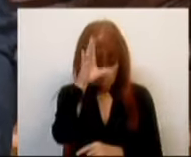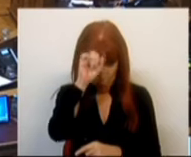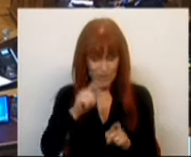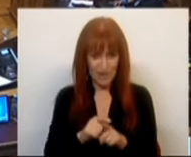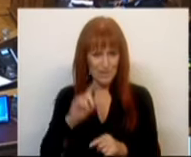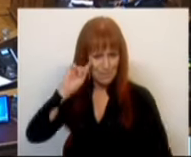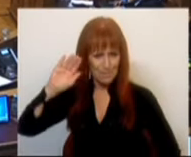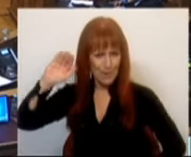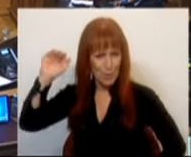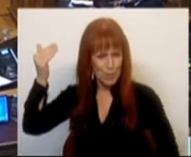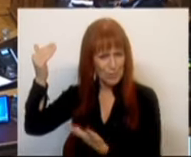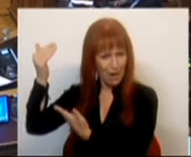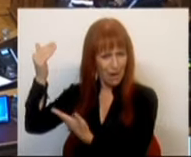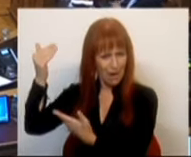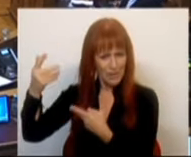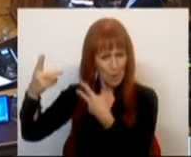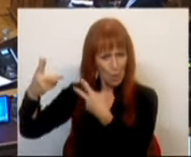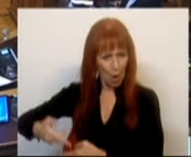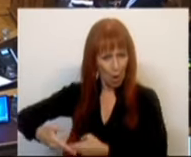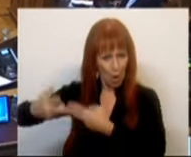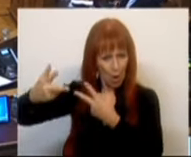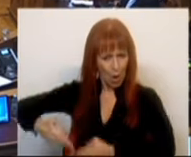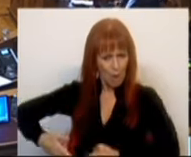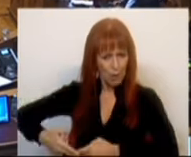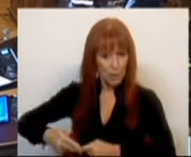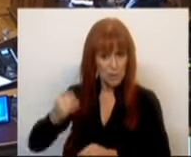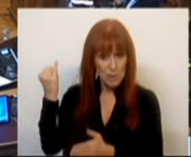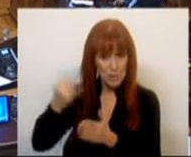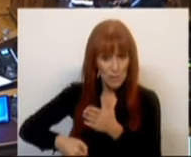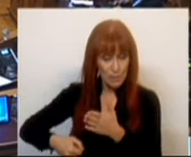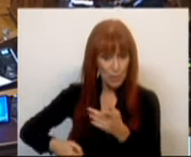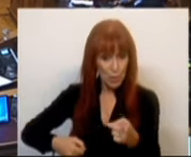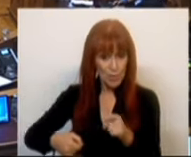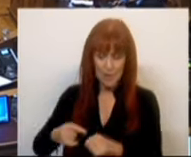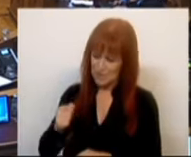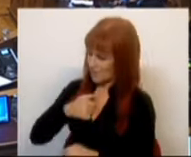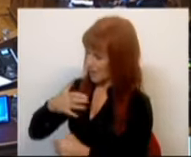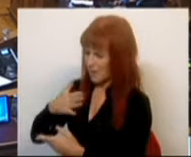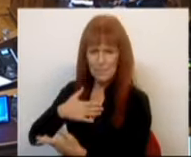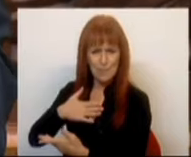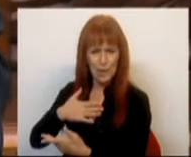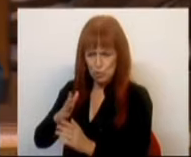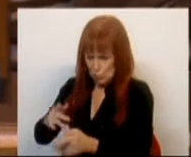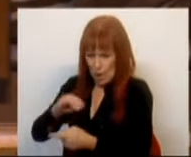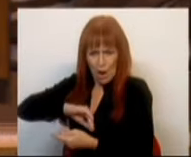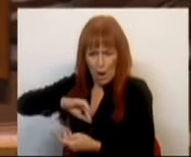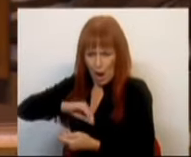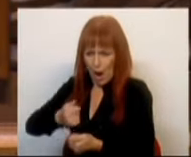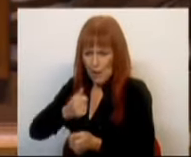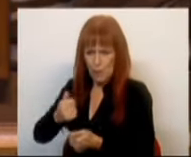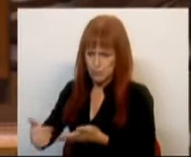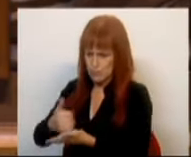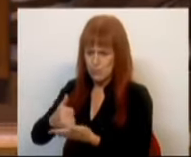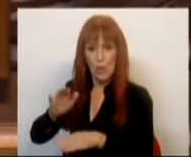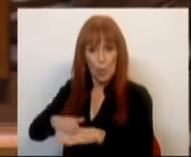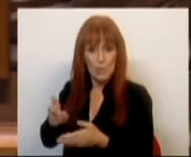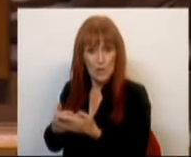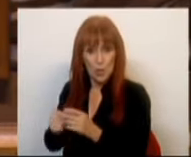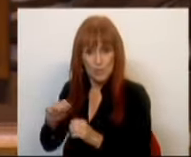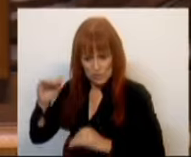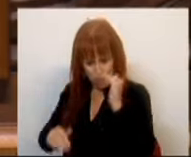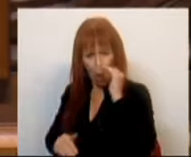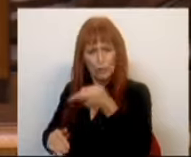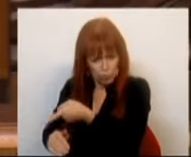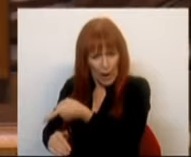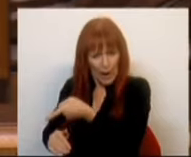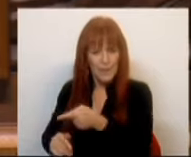prioridade cortar os impostos às empresas que já ganham com a economia da desigualdade.